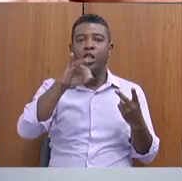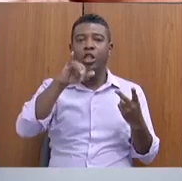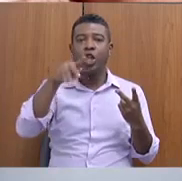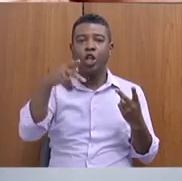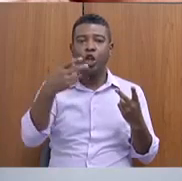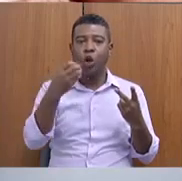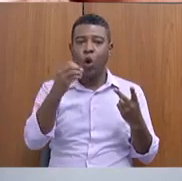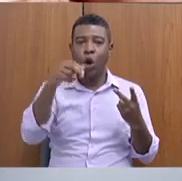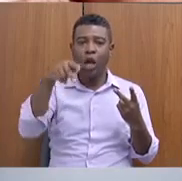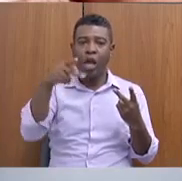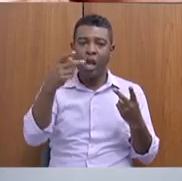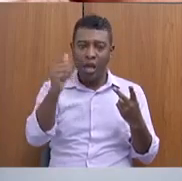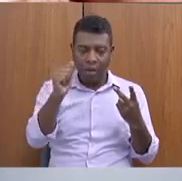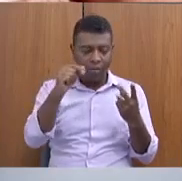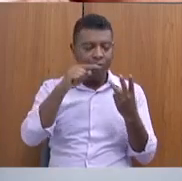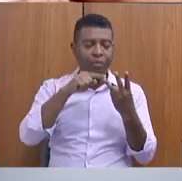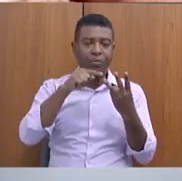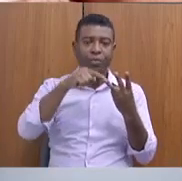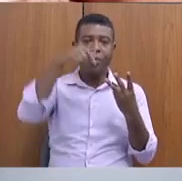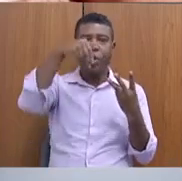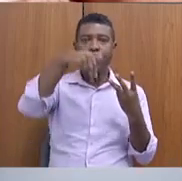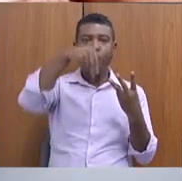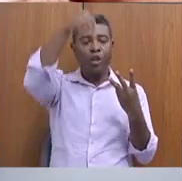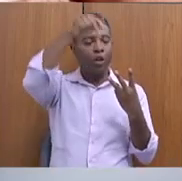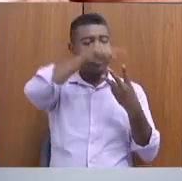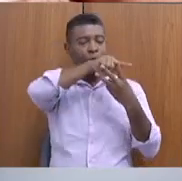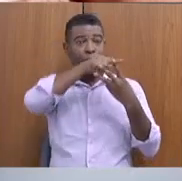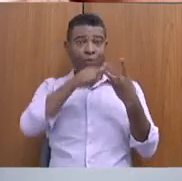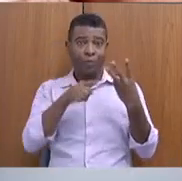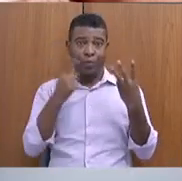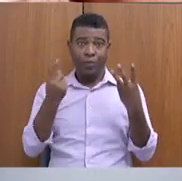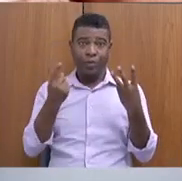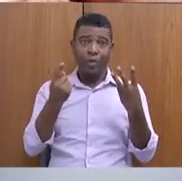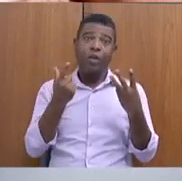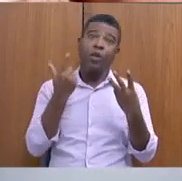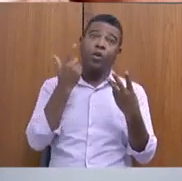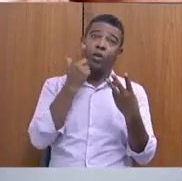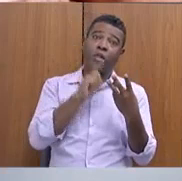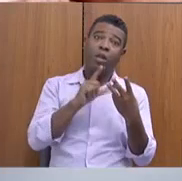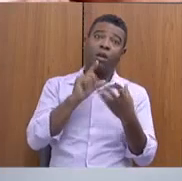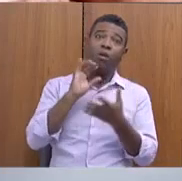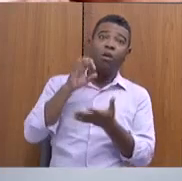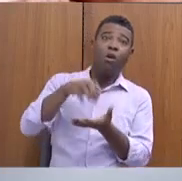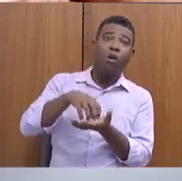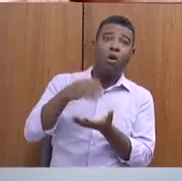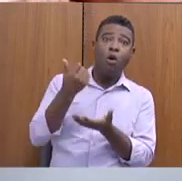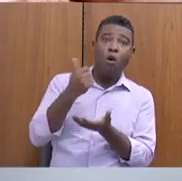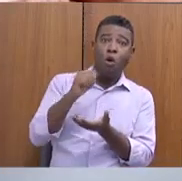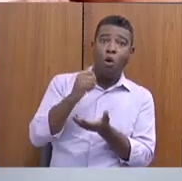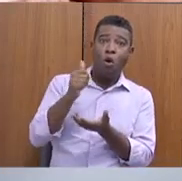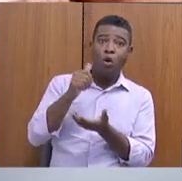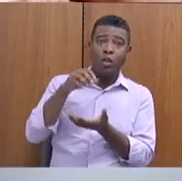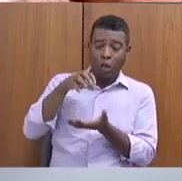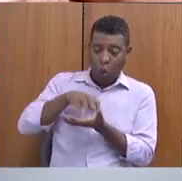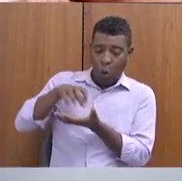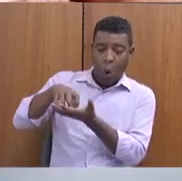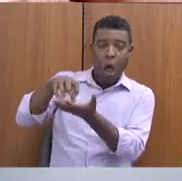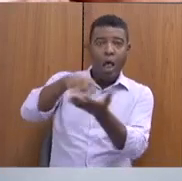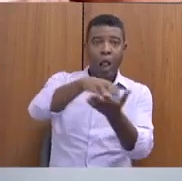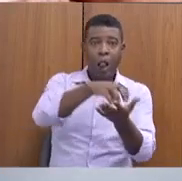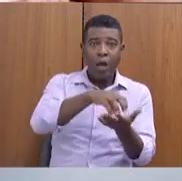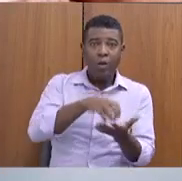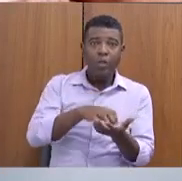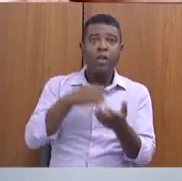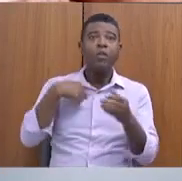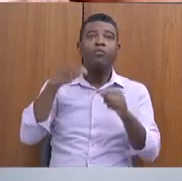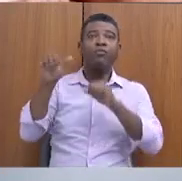com a previsão de atendimento de mais de mil pessoas. Este processo é por adesão do município. Nós fazemos um chamamento e os